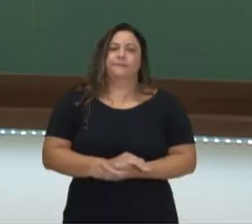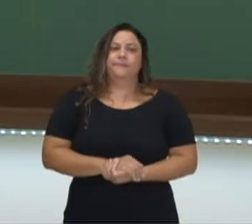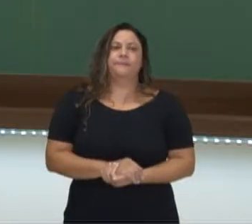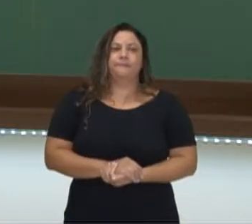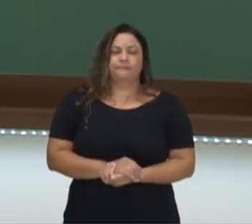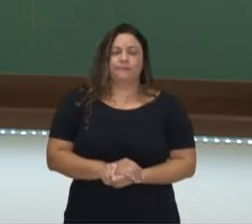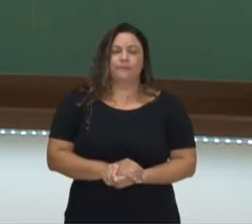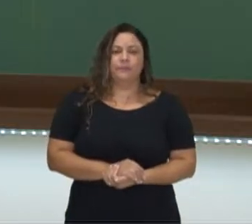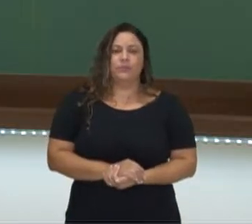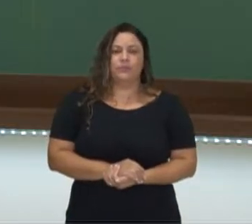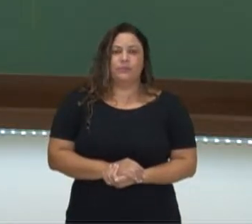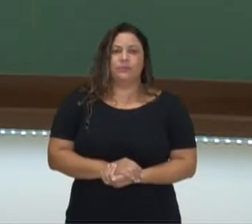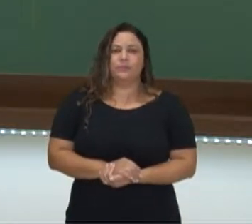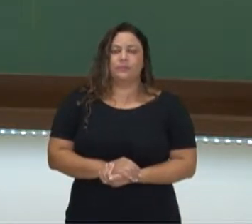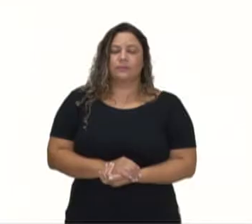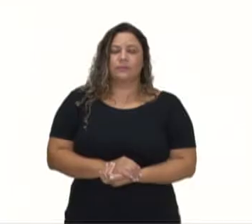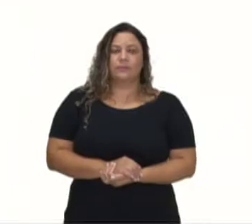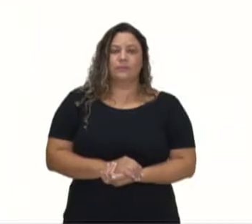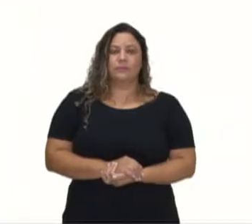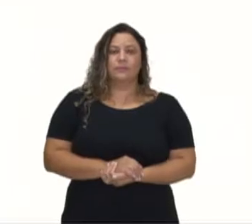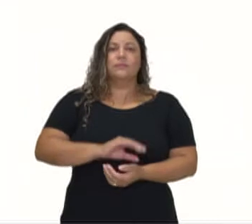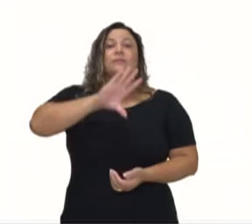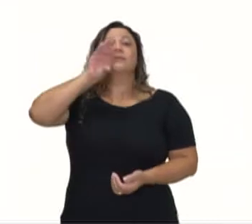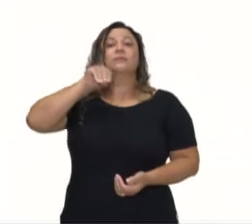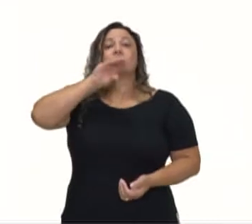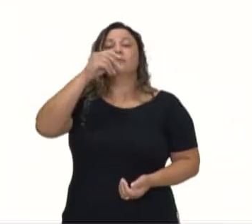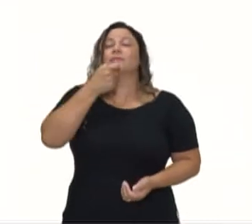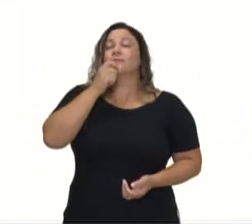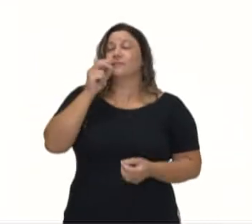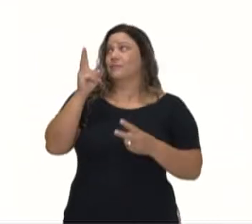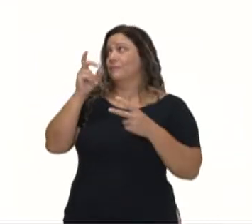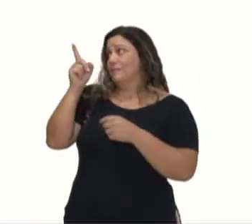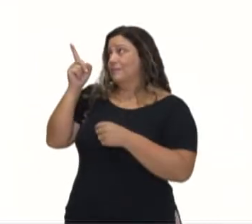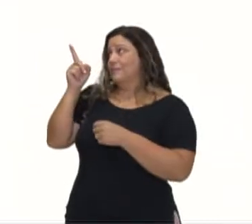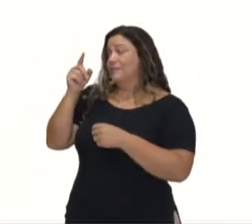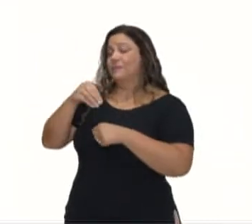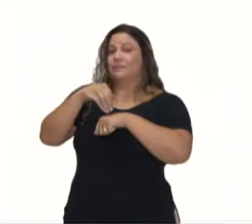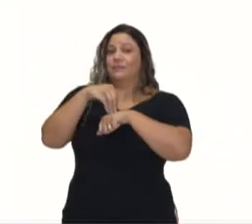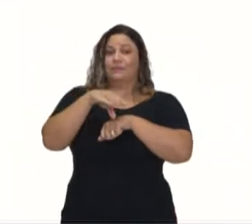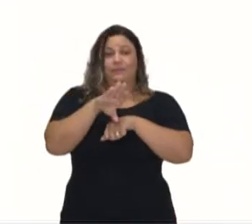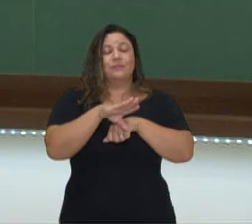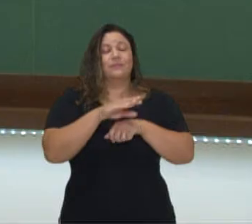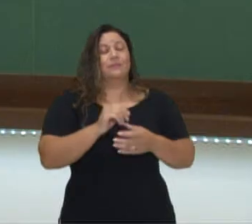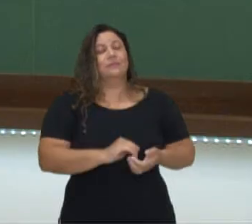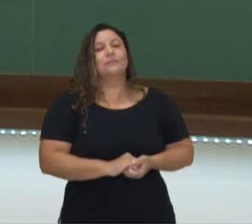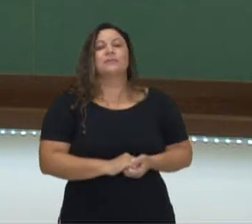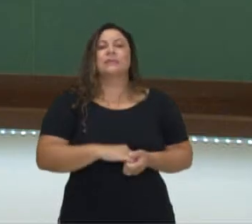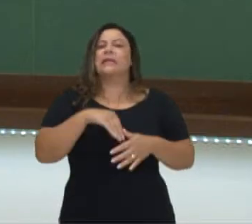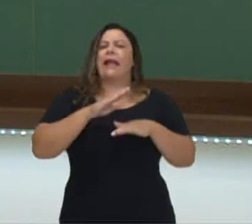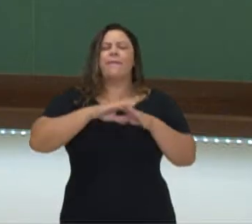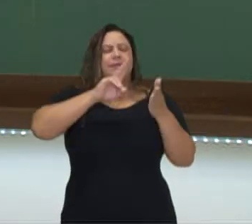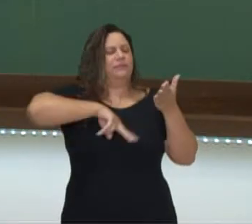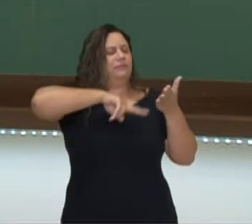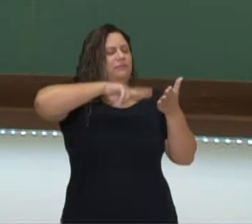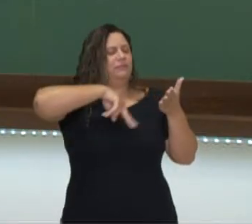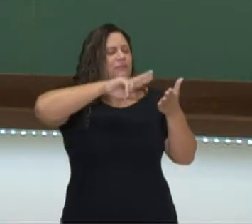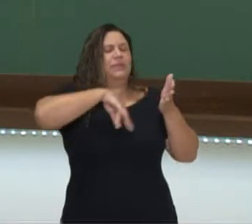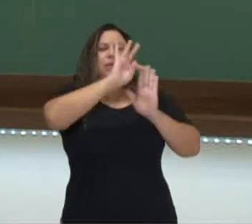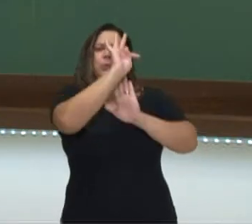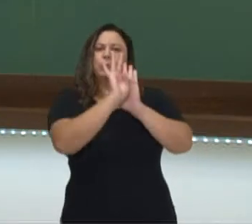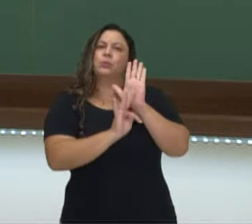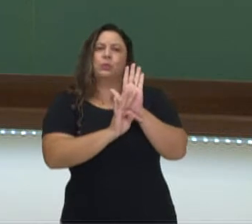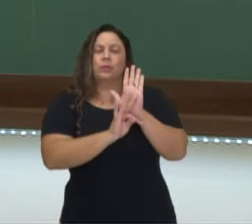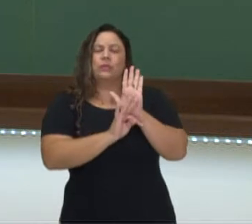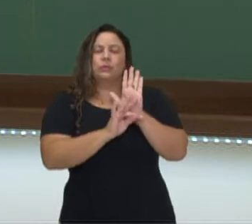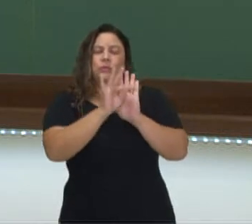Continuando, Write down the details at the top of the paper. Essa dica é mais quando você vai fazer a leitura de um texto e que você